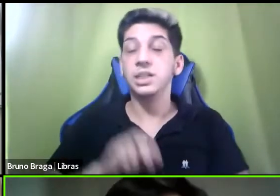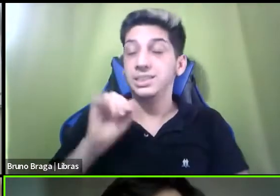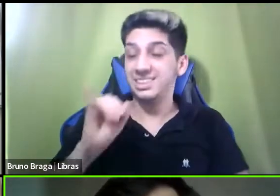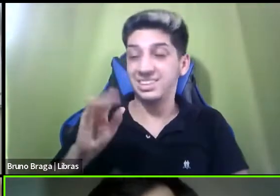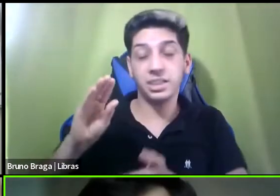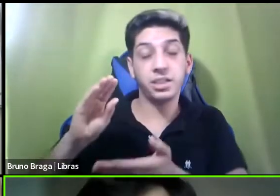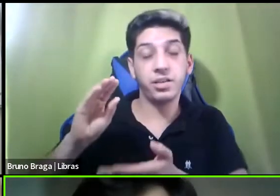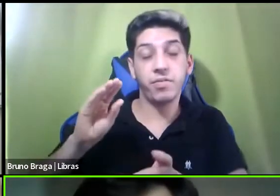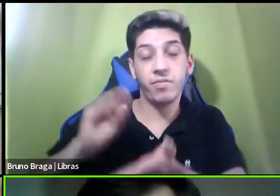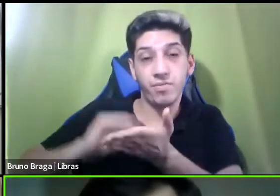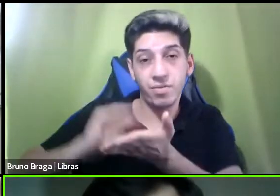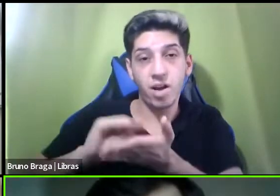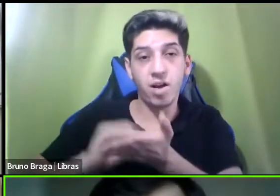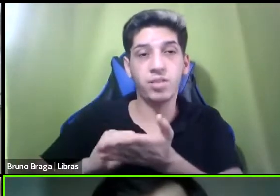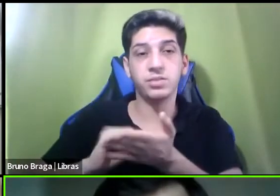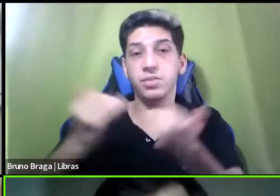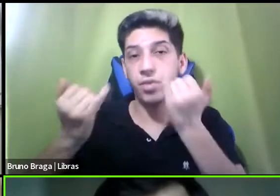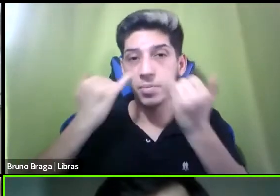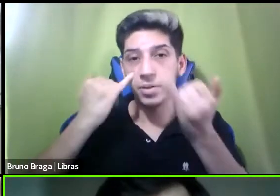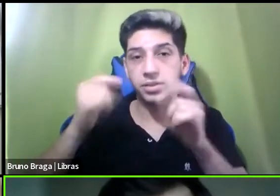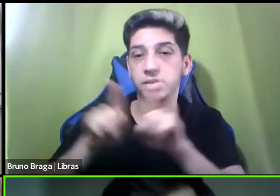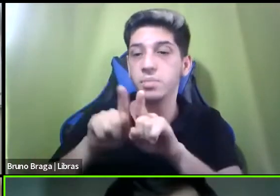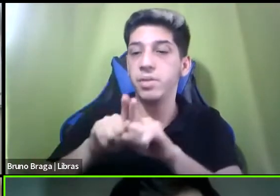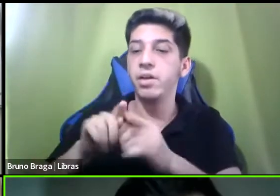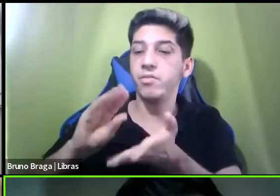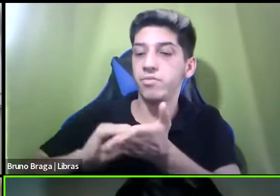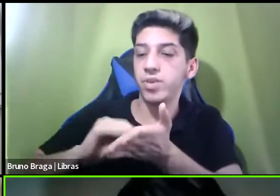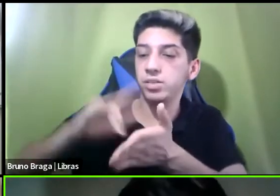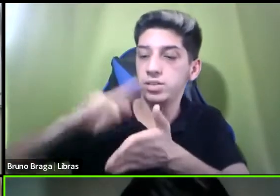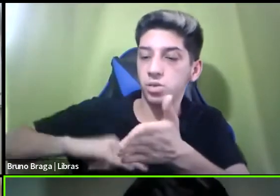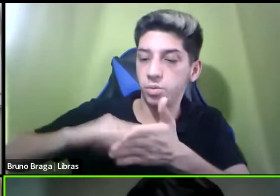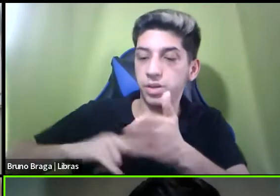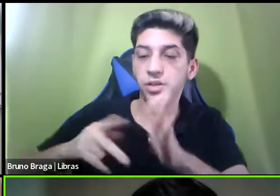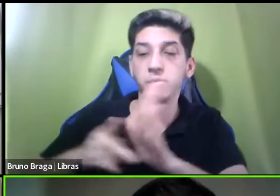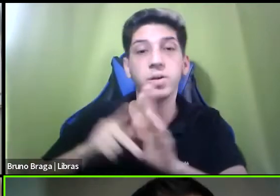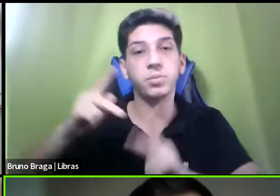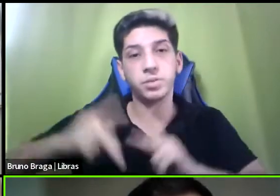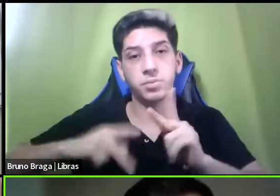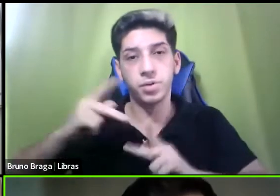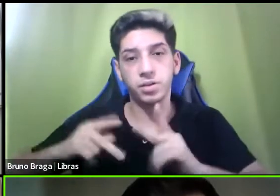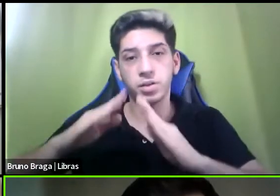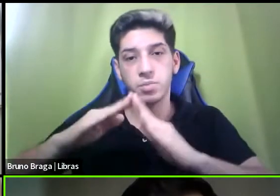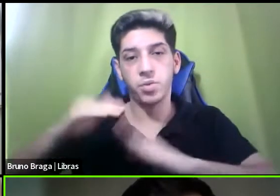de documentos com a população em situação de rua com certeza